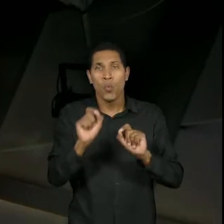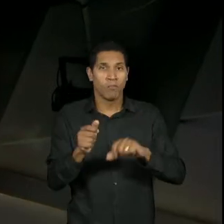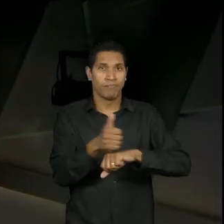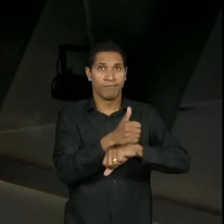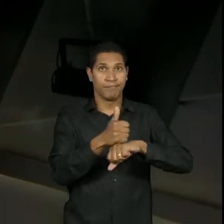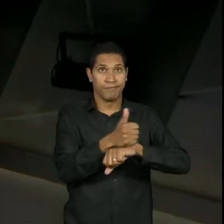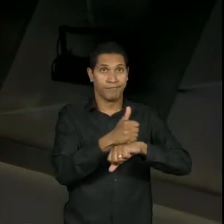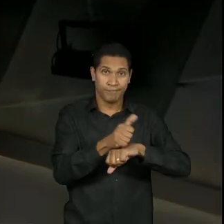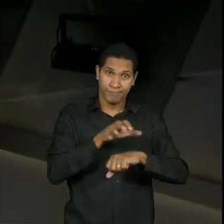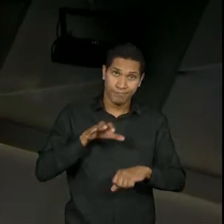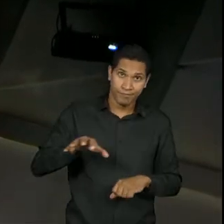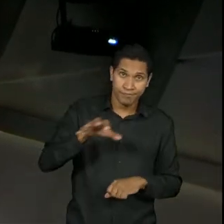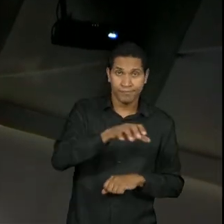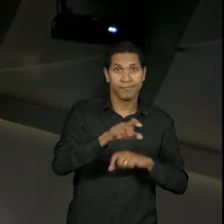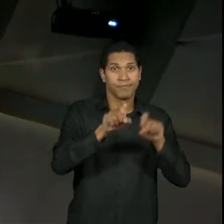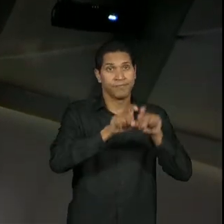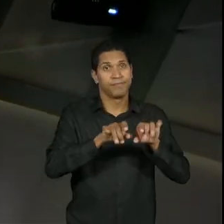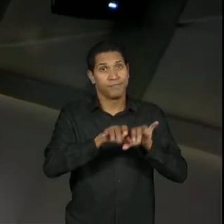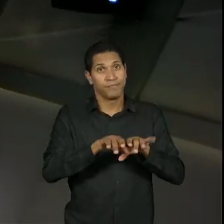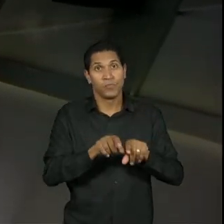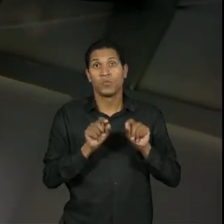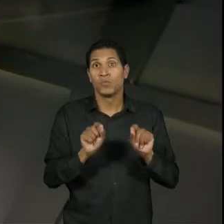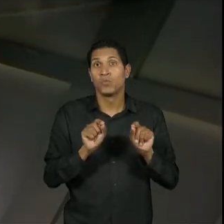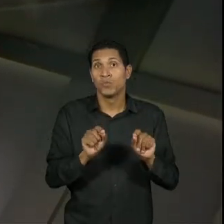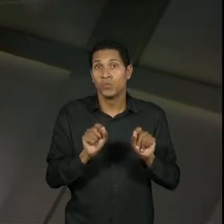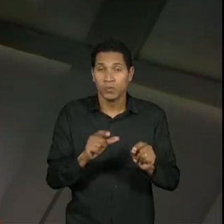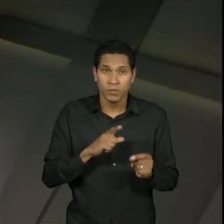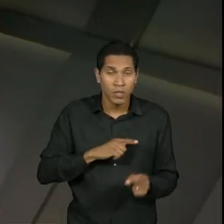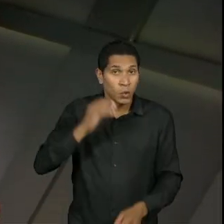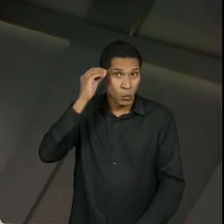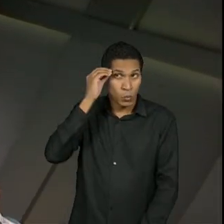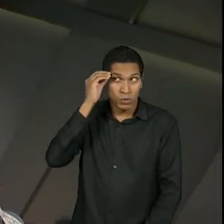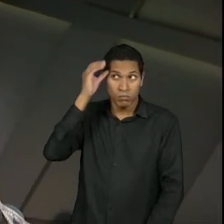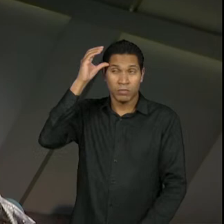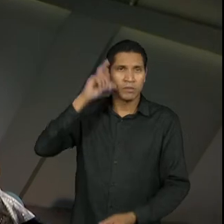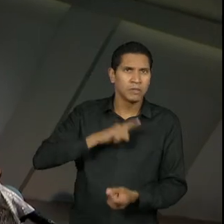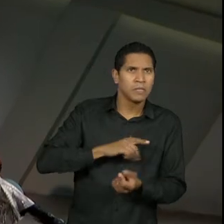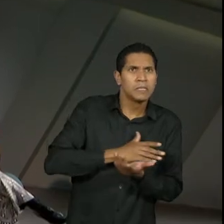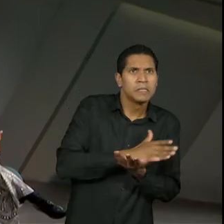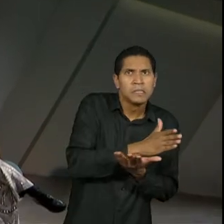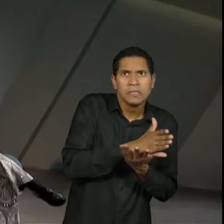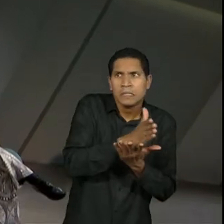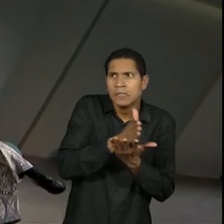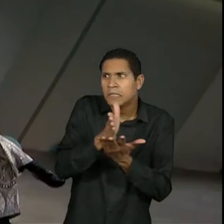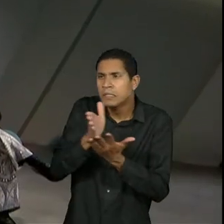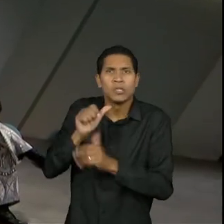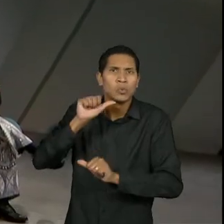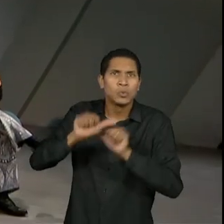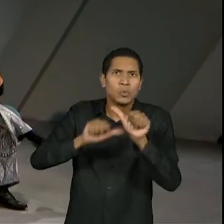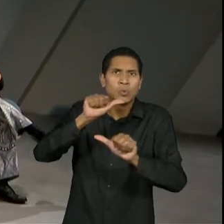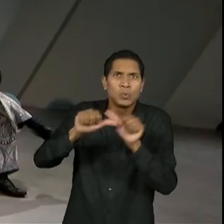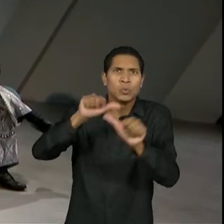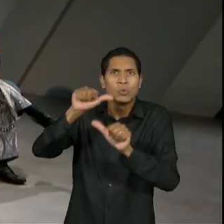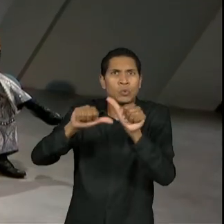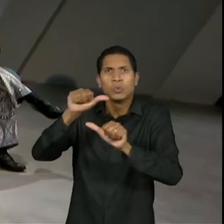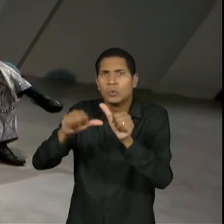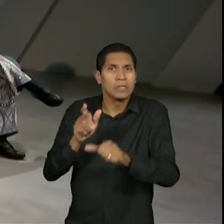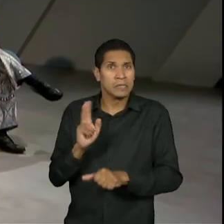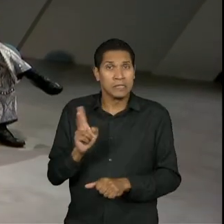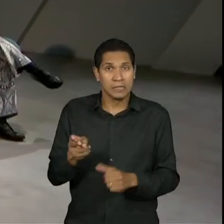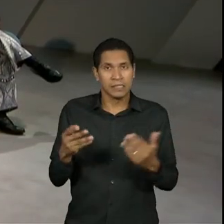profissional da área de computação, que é uma área de conhecimento que passa por inúmeras e rápidas transformações. Então, assim,